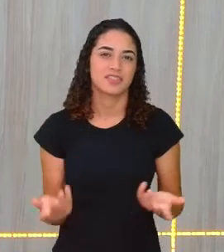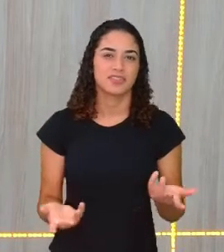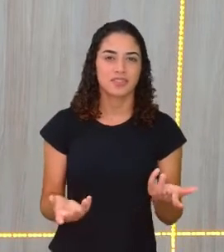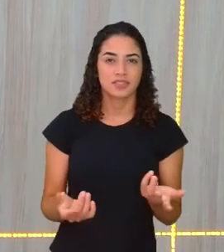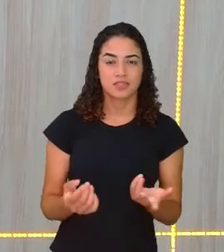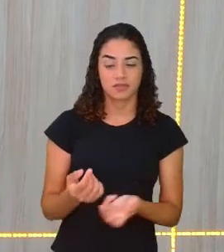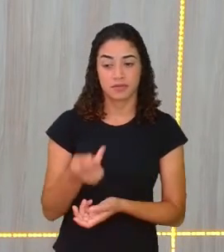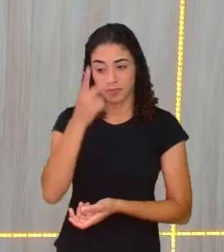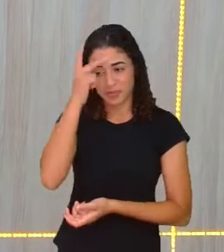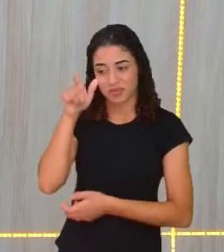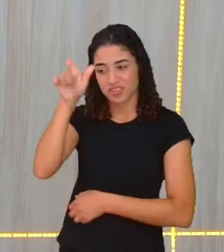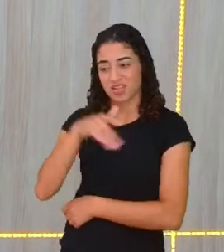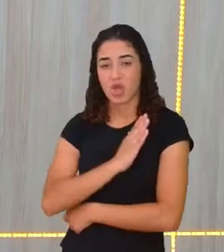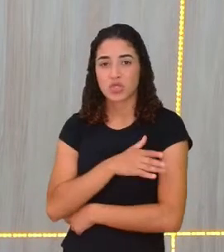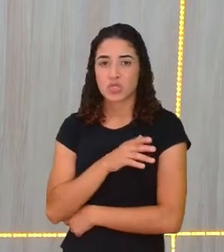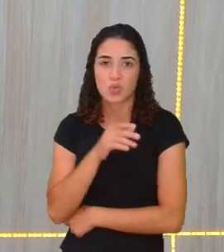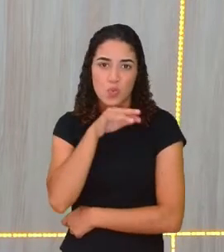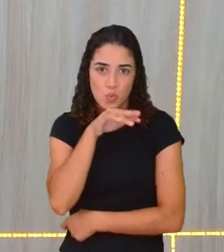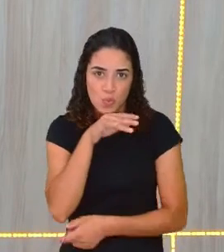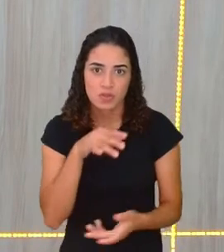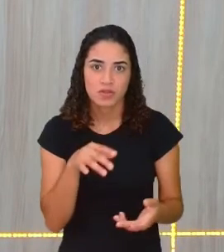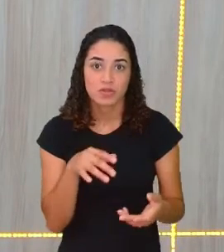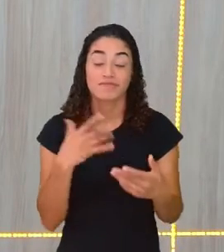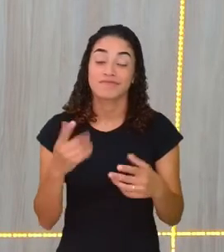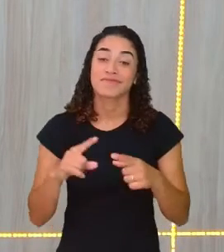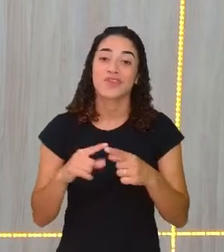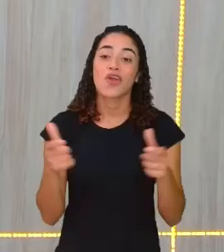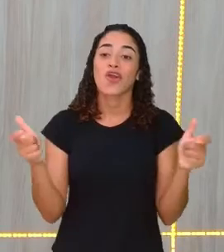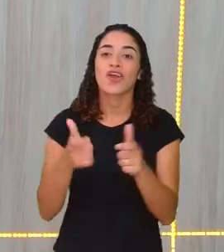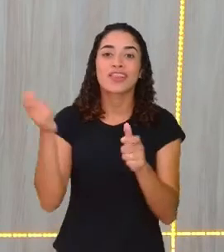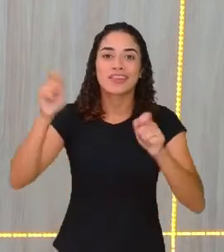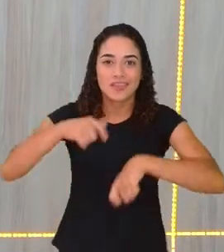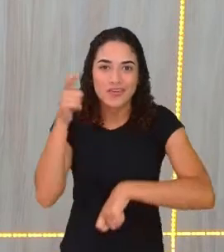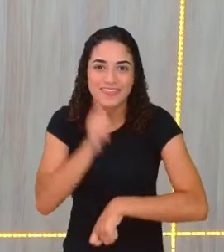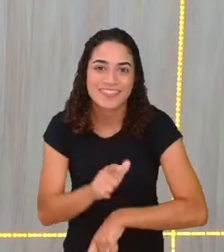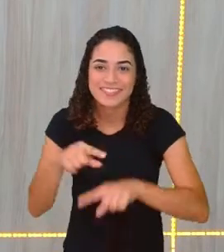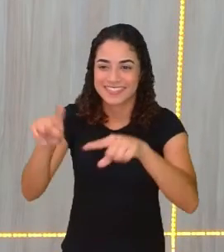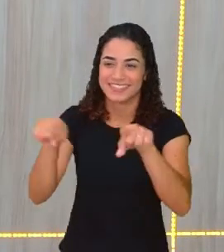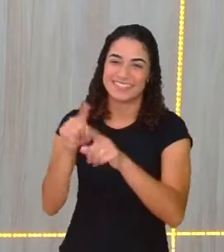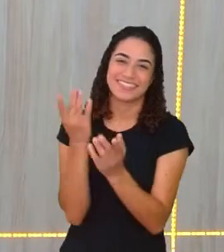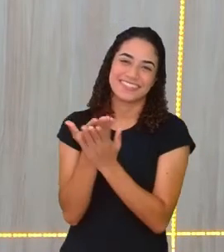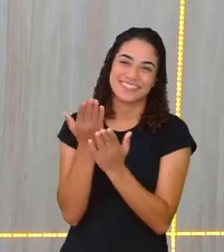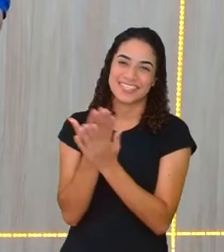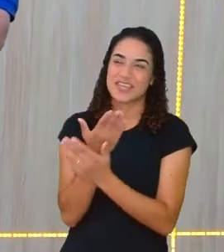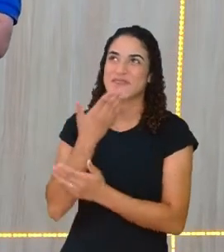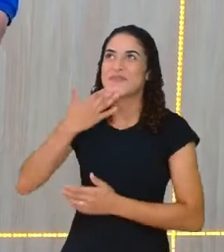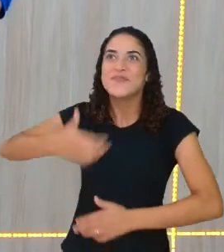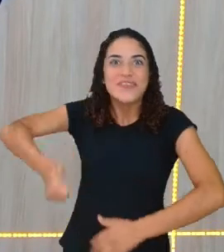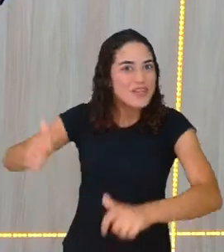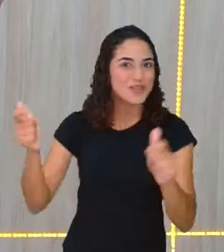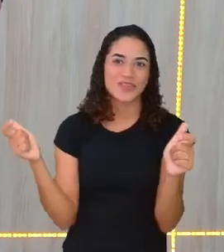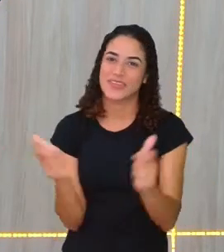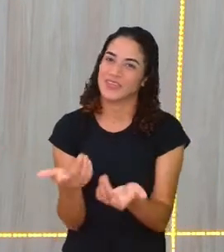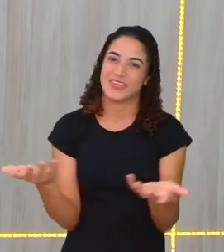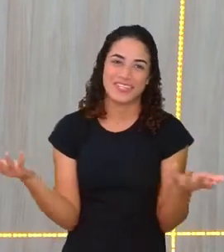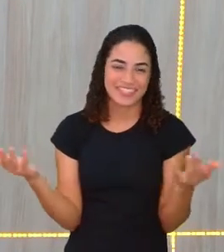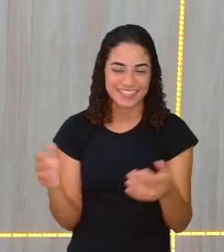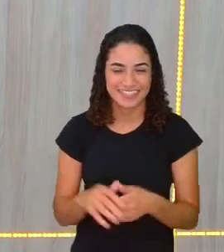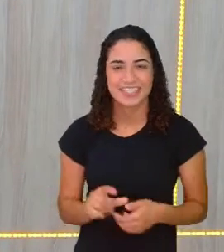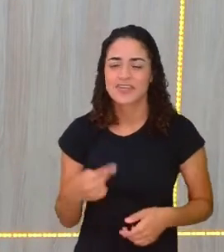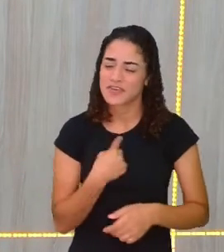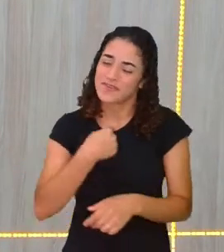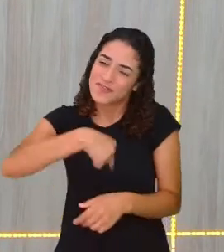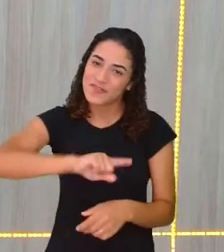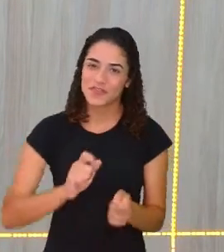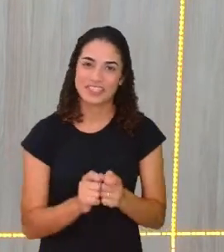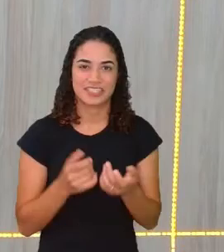é, dos corações. E a sala de aula é o melhor lugar para isso. Então, eu vou fazer isso. E